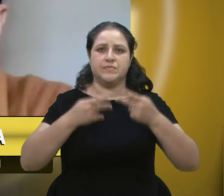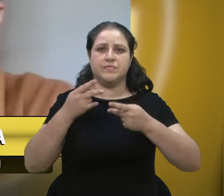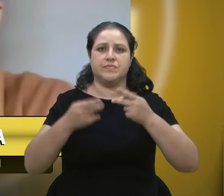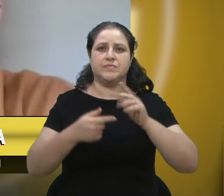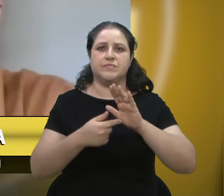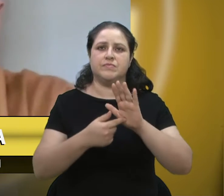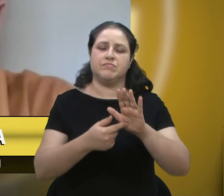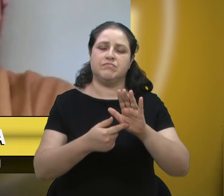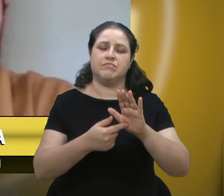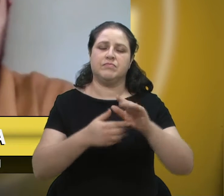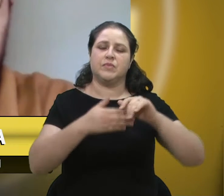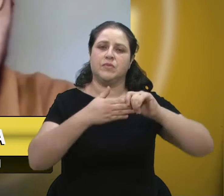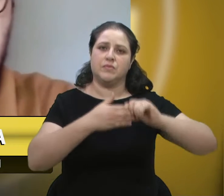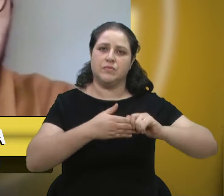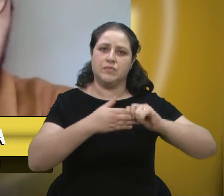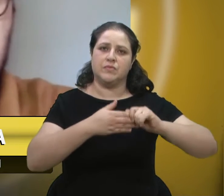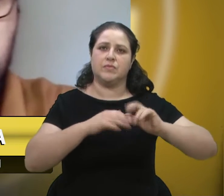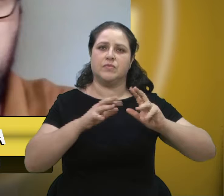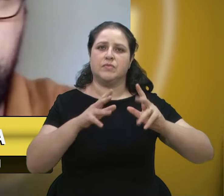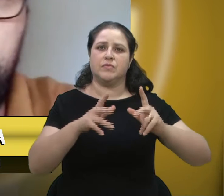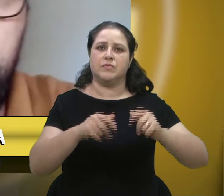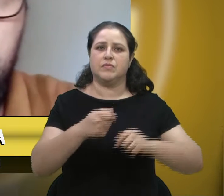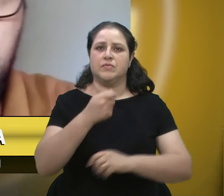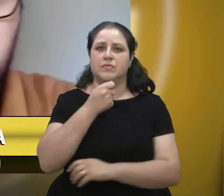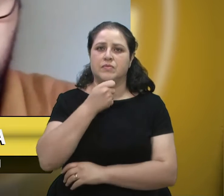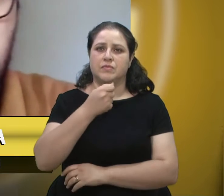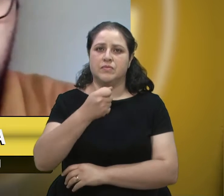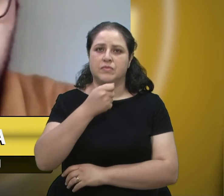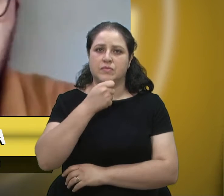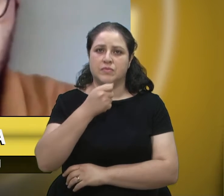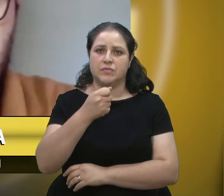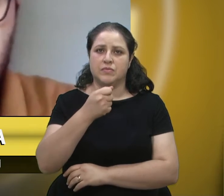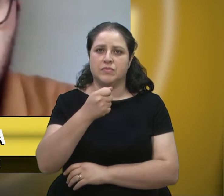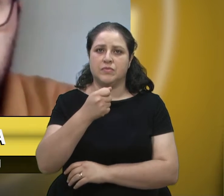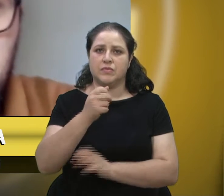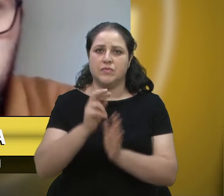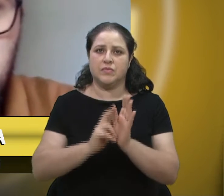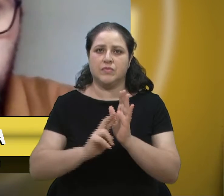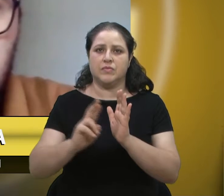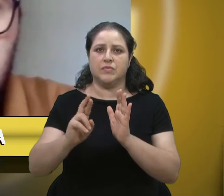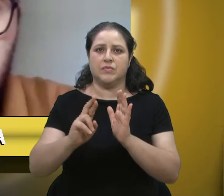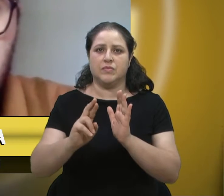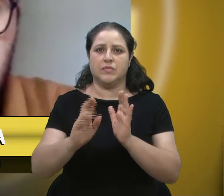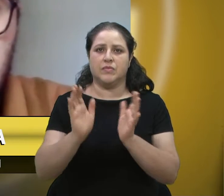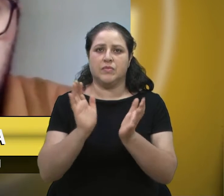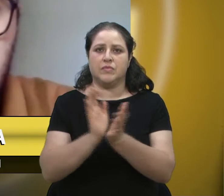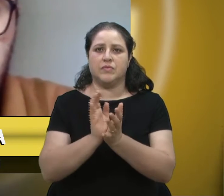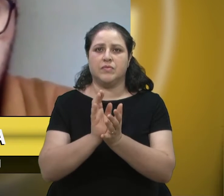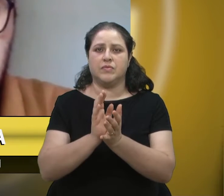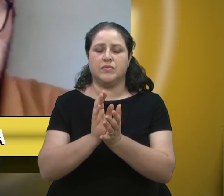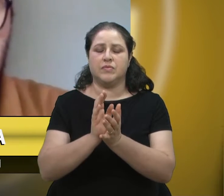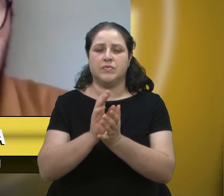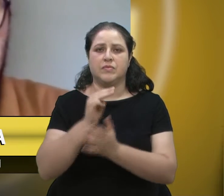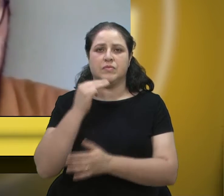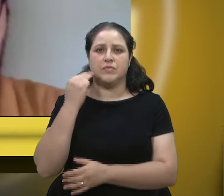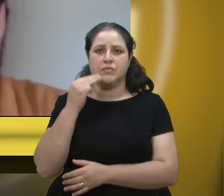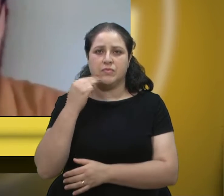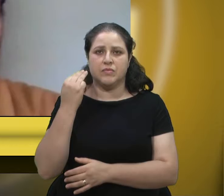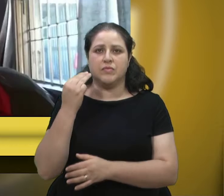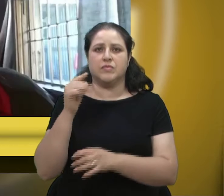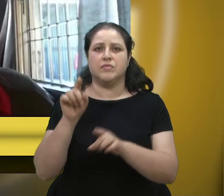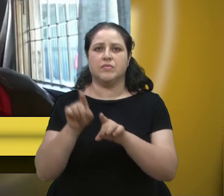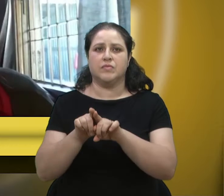saudando a todos os jornalistas, a pessoa da nossa colega Marisol e do nosso coordenador de comunicação, Tales,